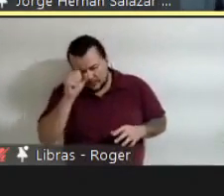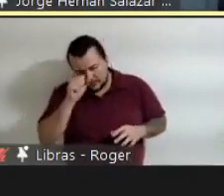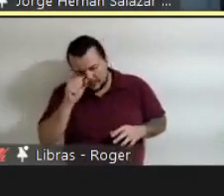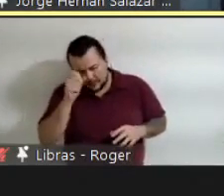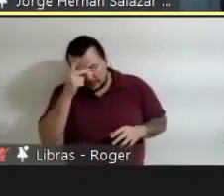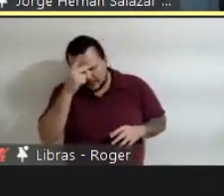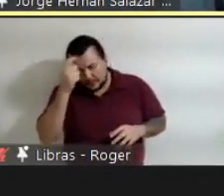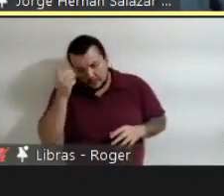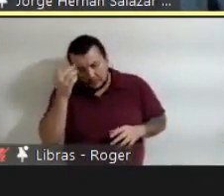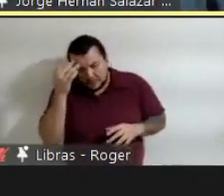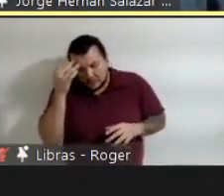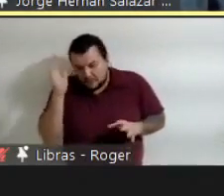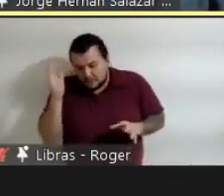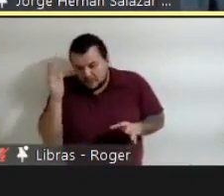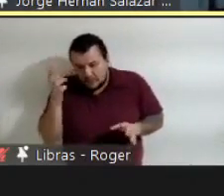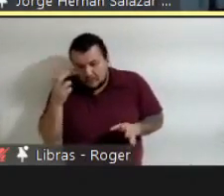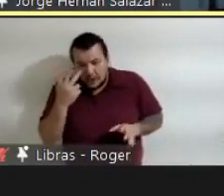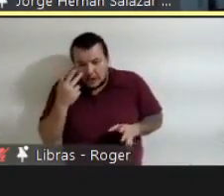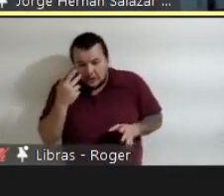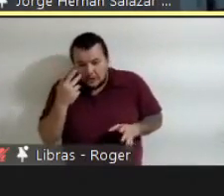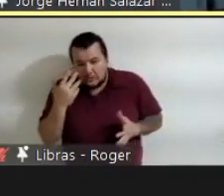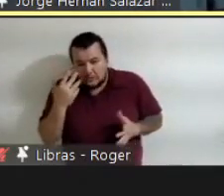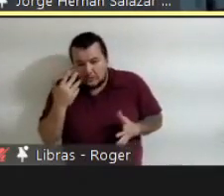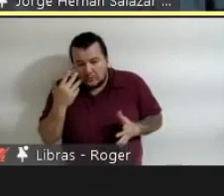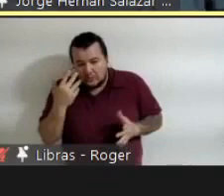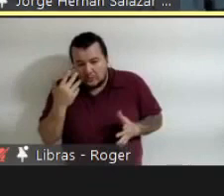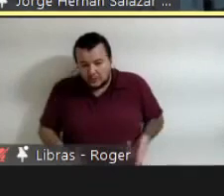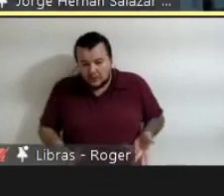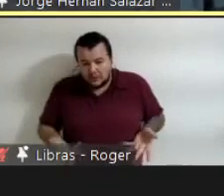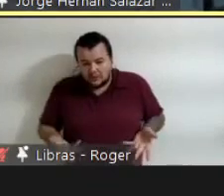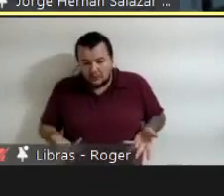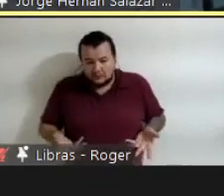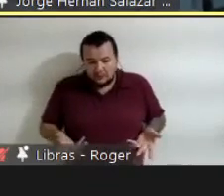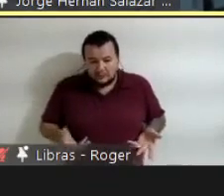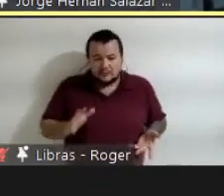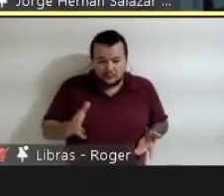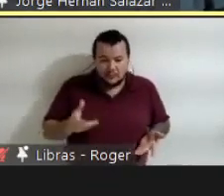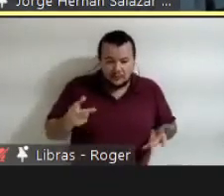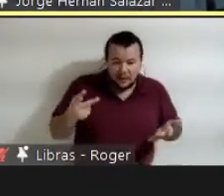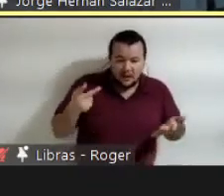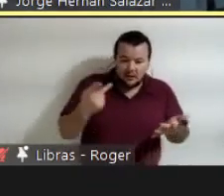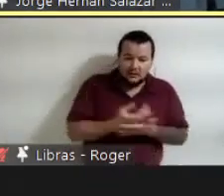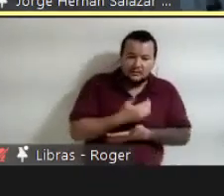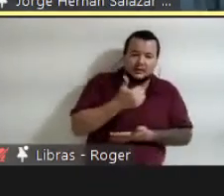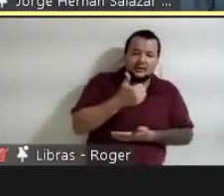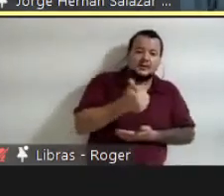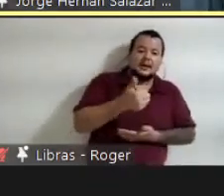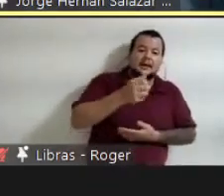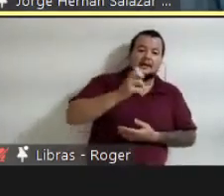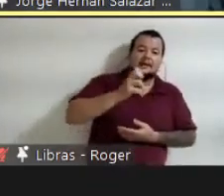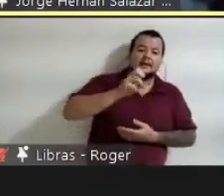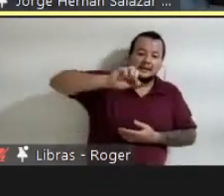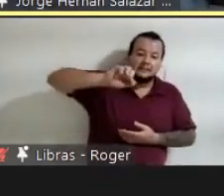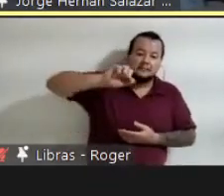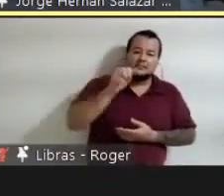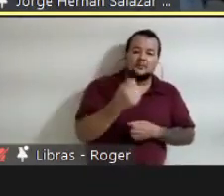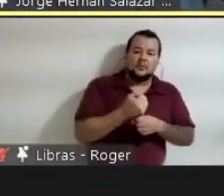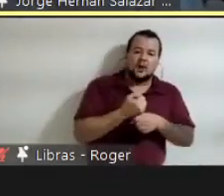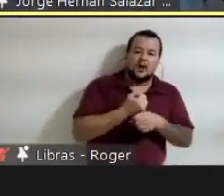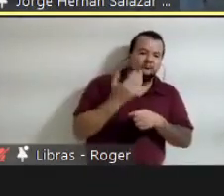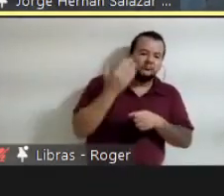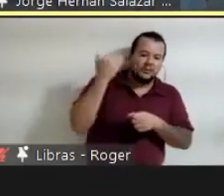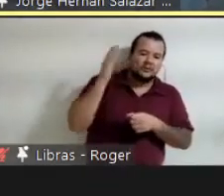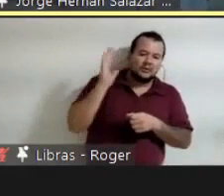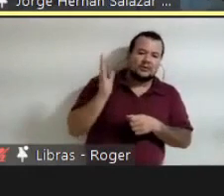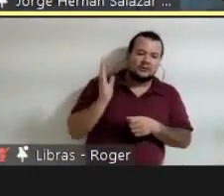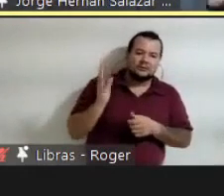passa desde hace 15 mil anos, é algo normal, é espontâneo. Qualquer homínido